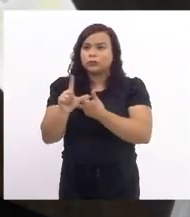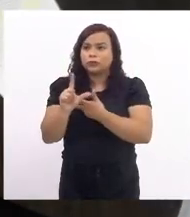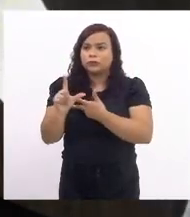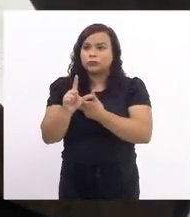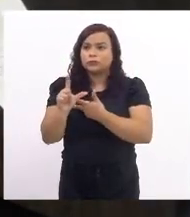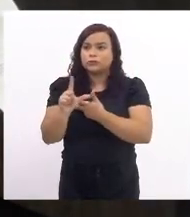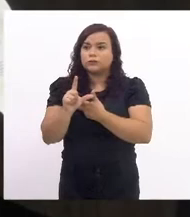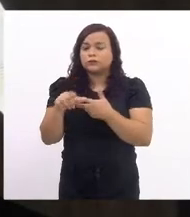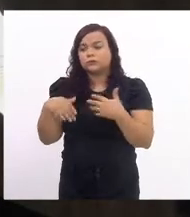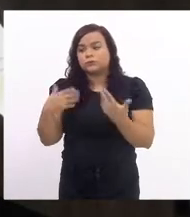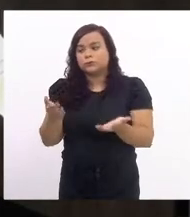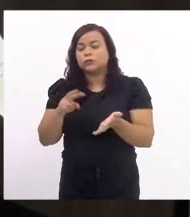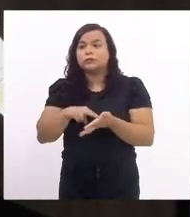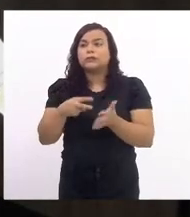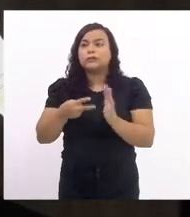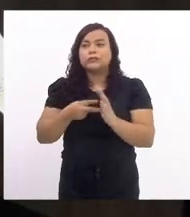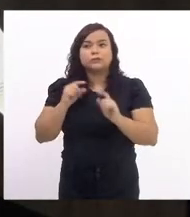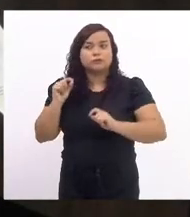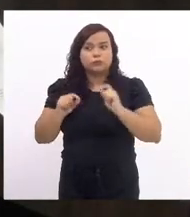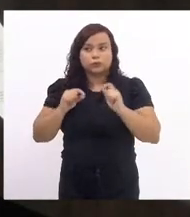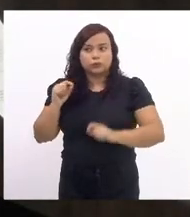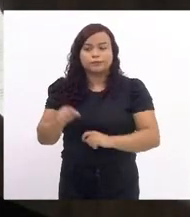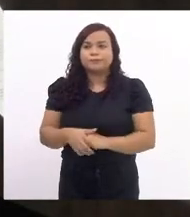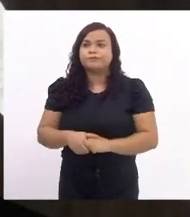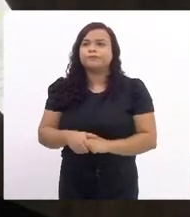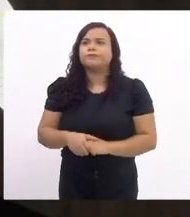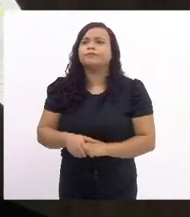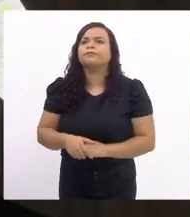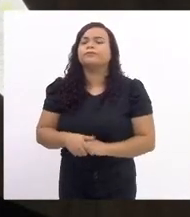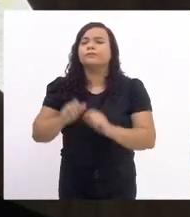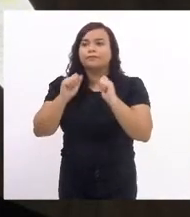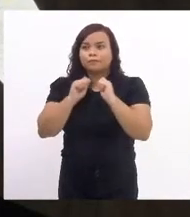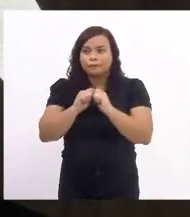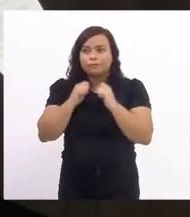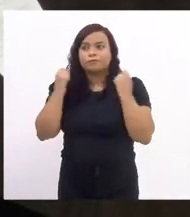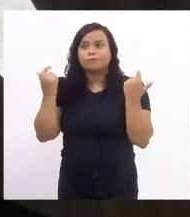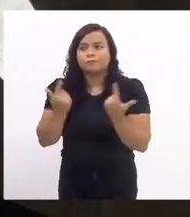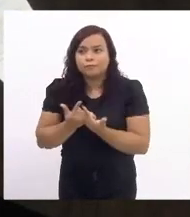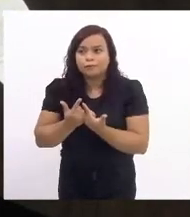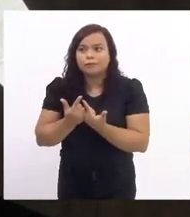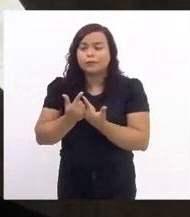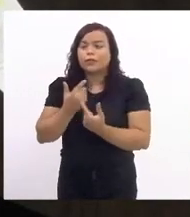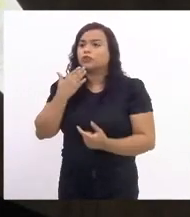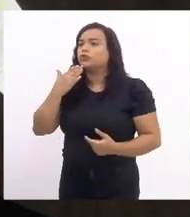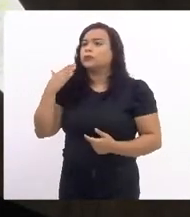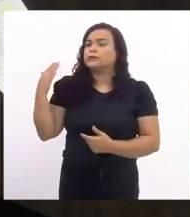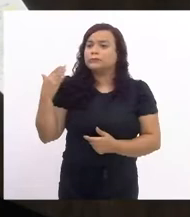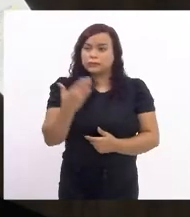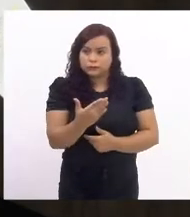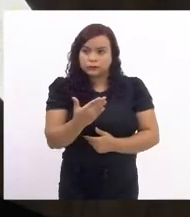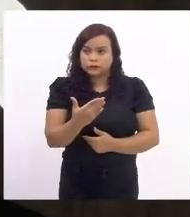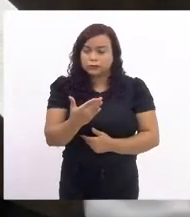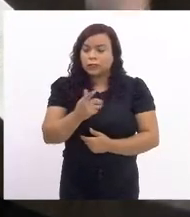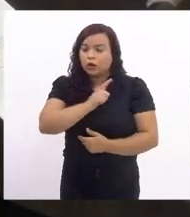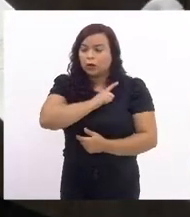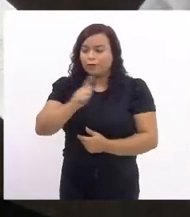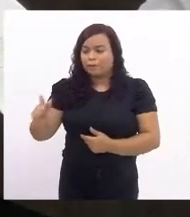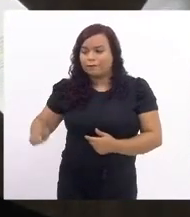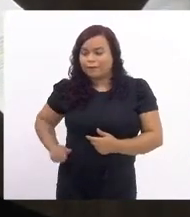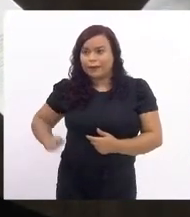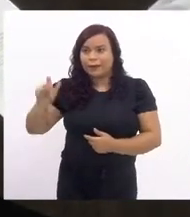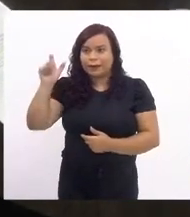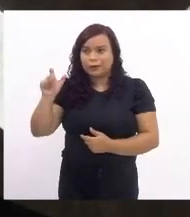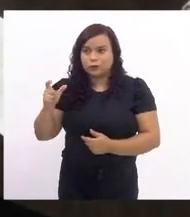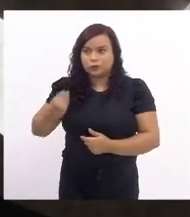legislativa quer dizer o quê? Que a Assembleia está solicitando que o governador